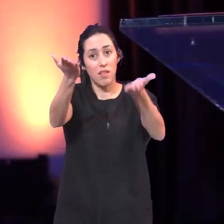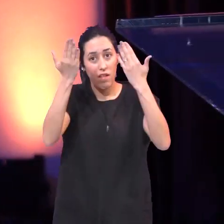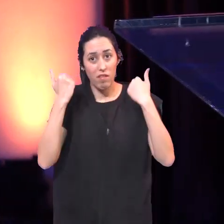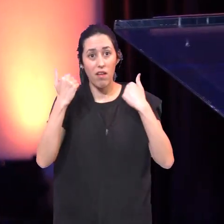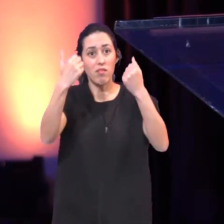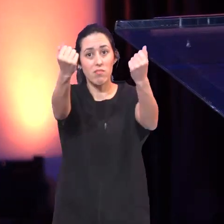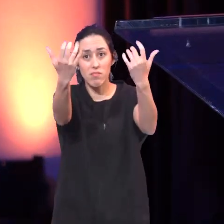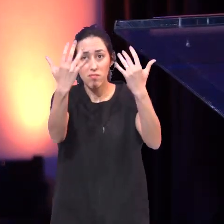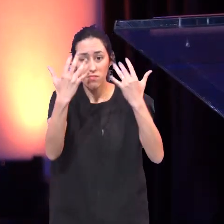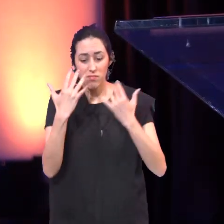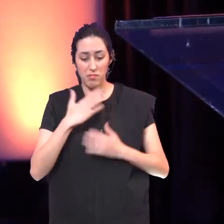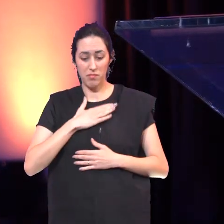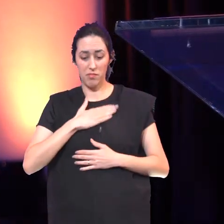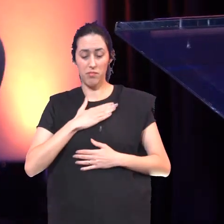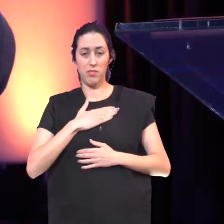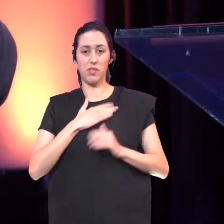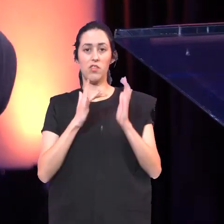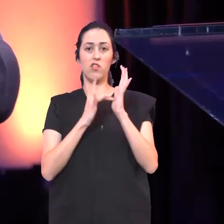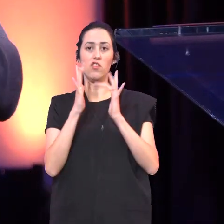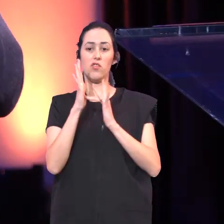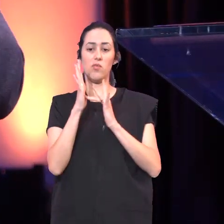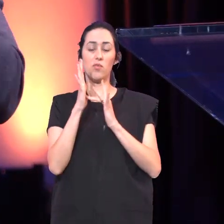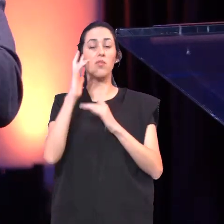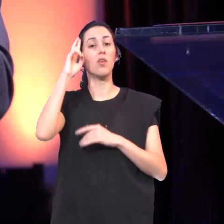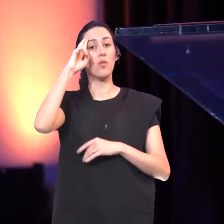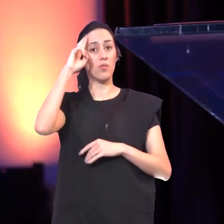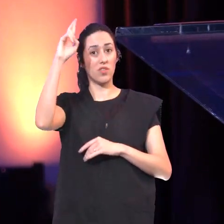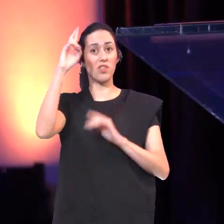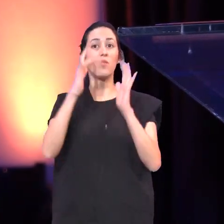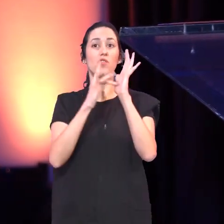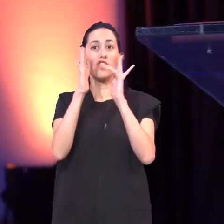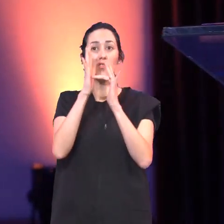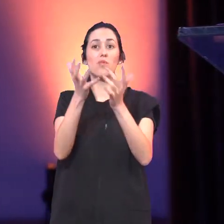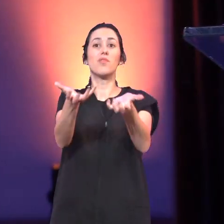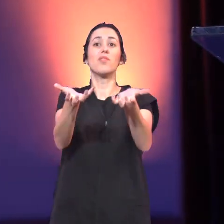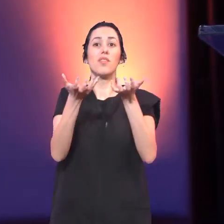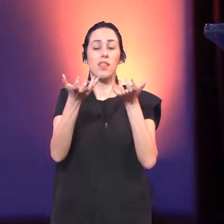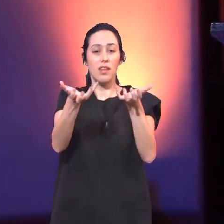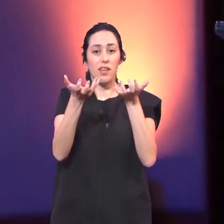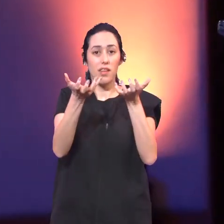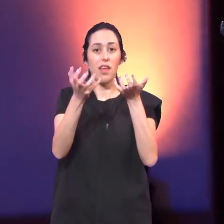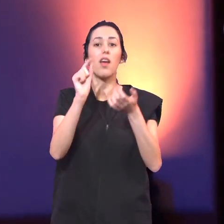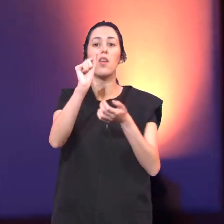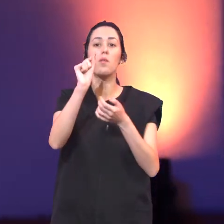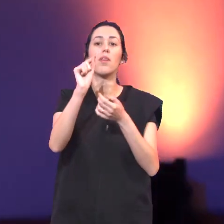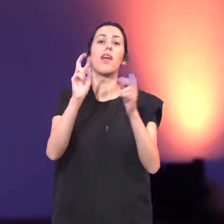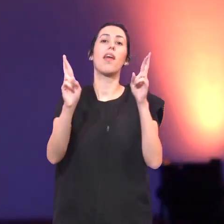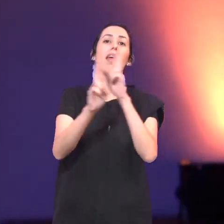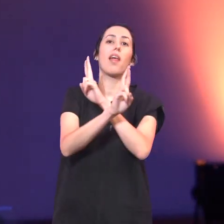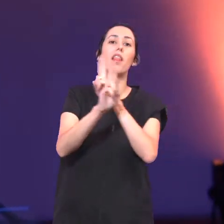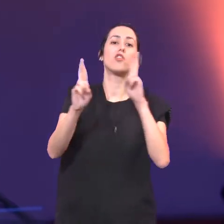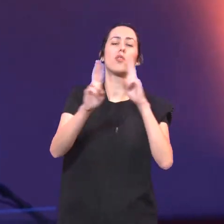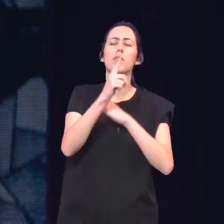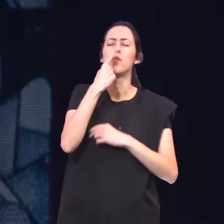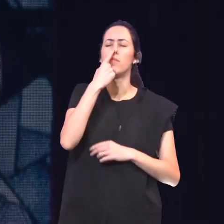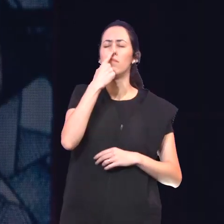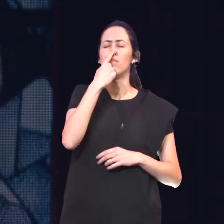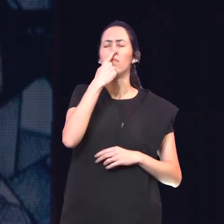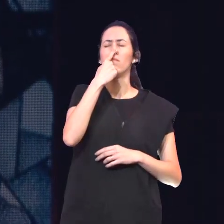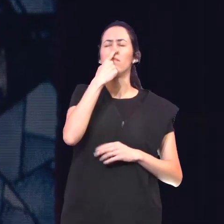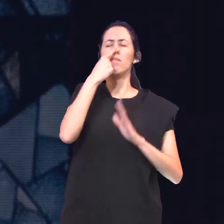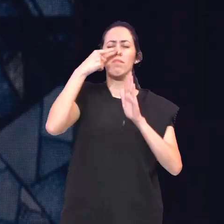A mim O Senhor Jesus Quer ter Um relacionamento Íntimo